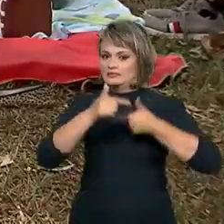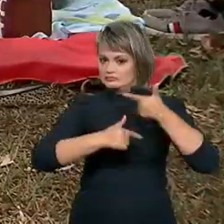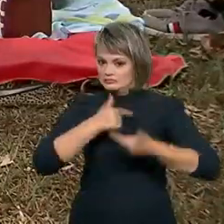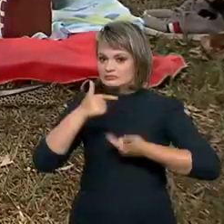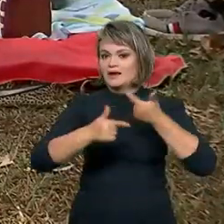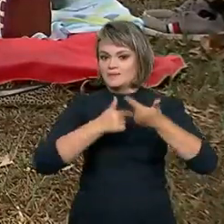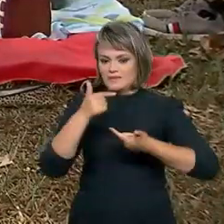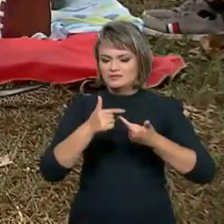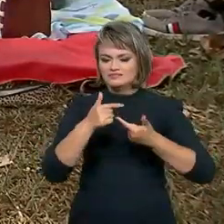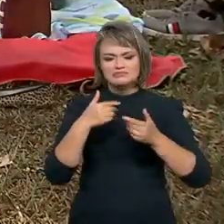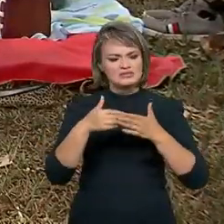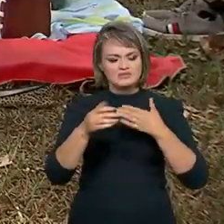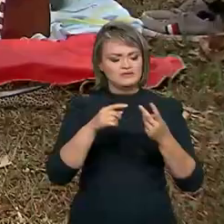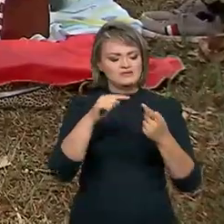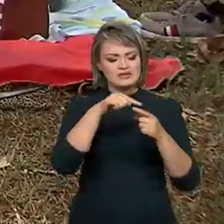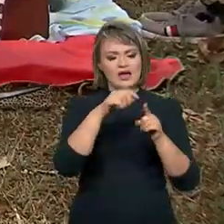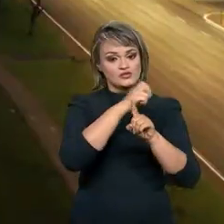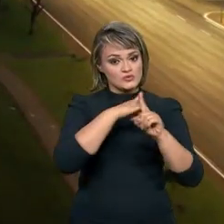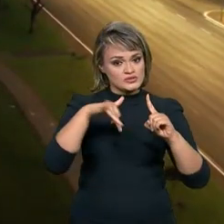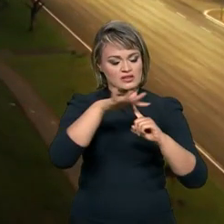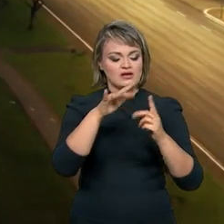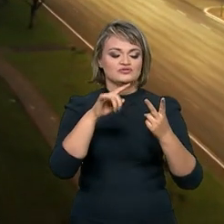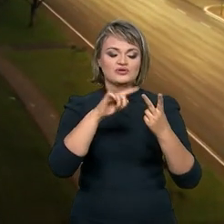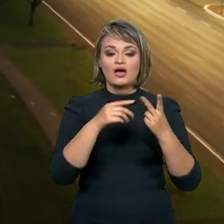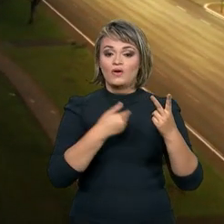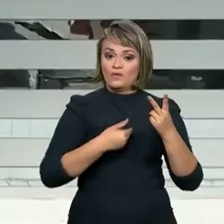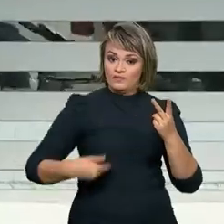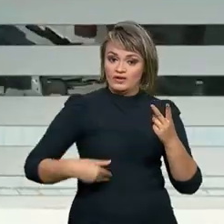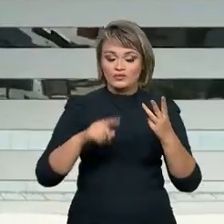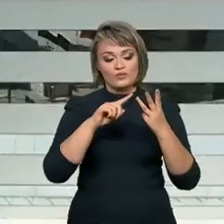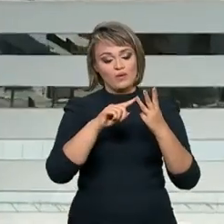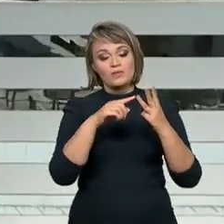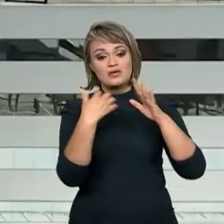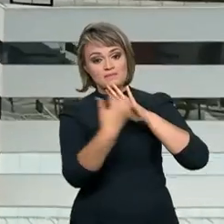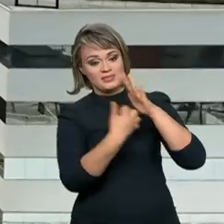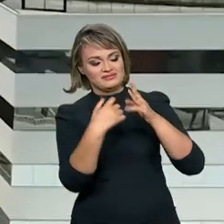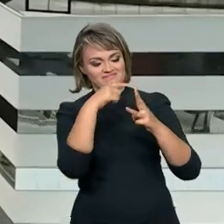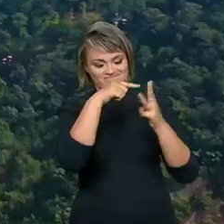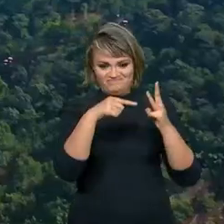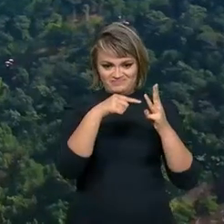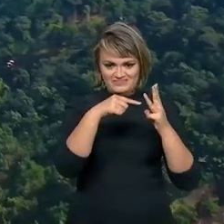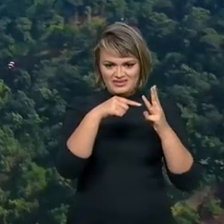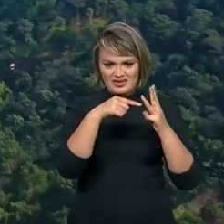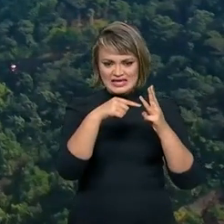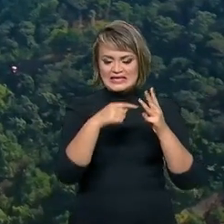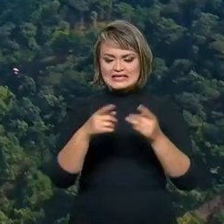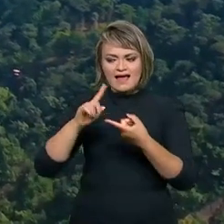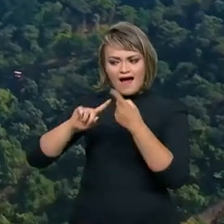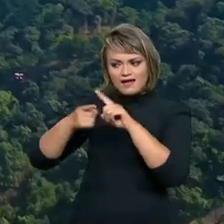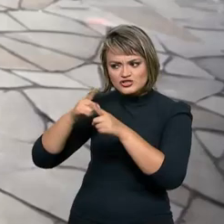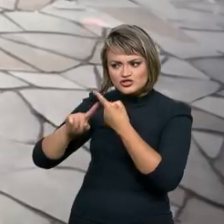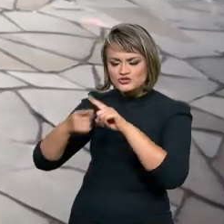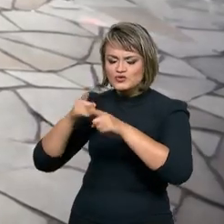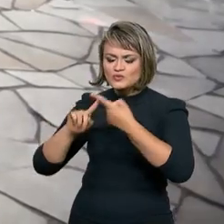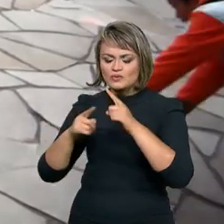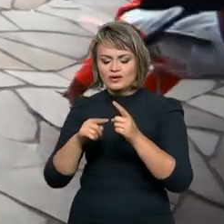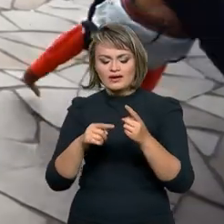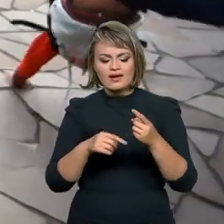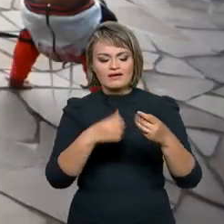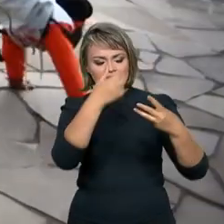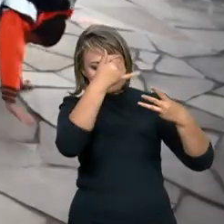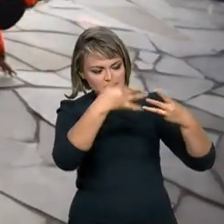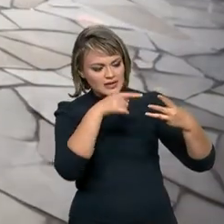tarefa, seja da sociedade civil, do governo ou das empresas. É justamente para articular e colocar em